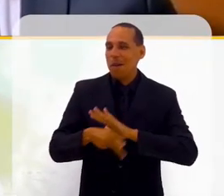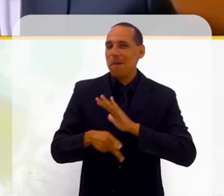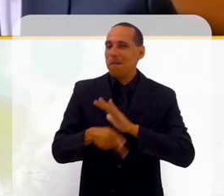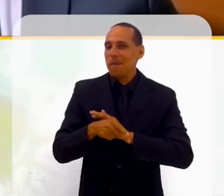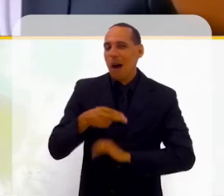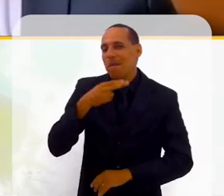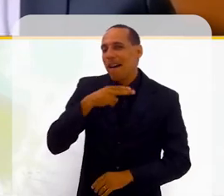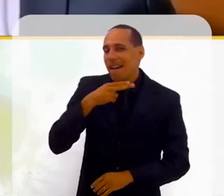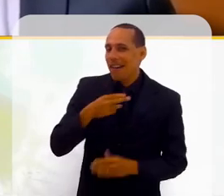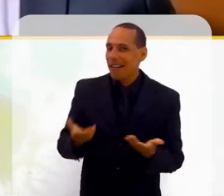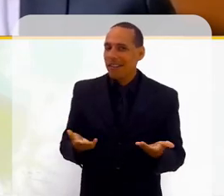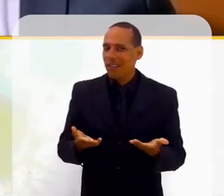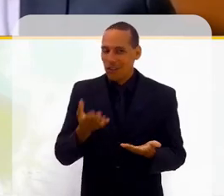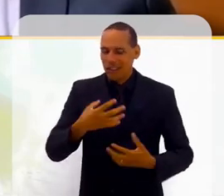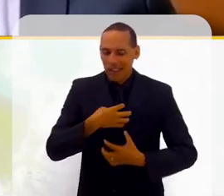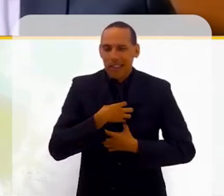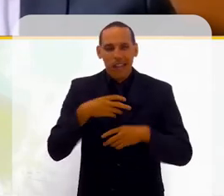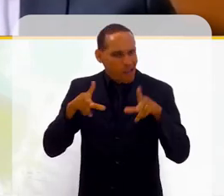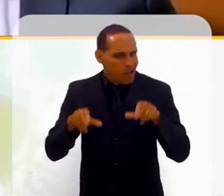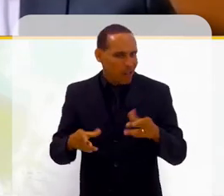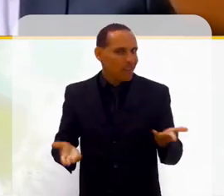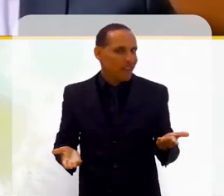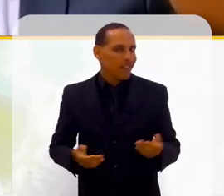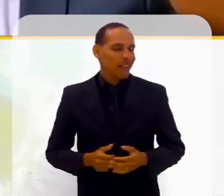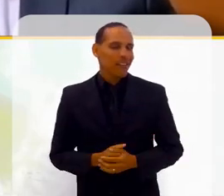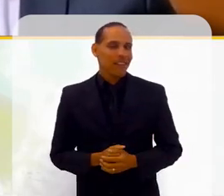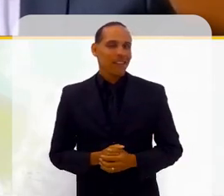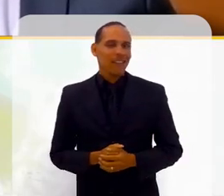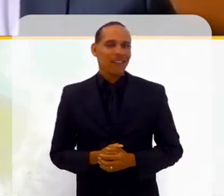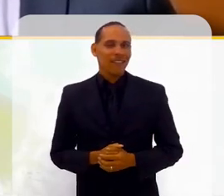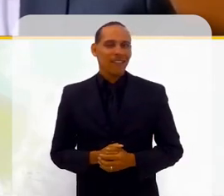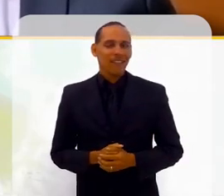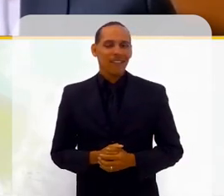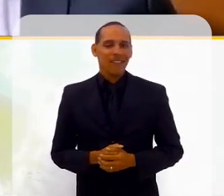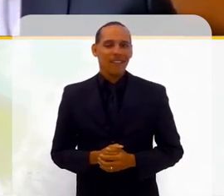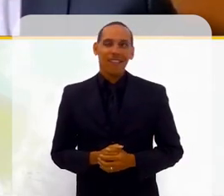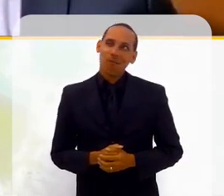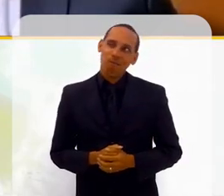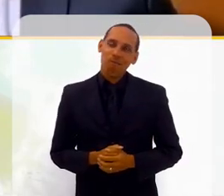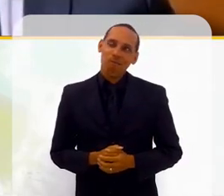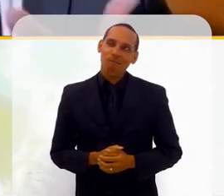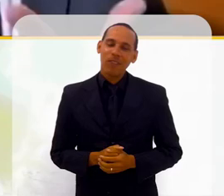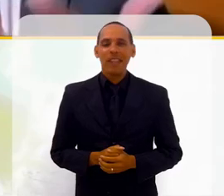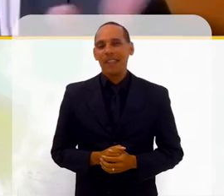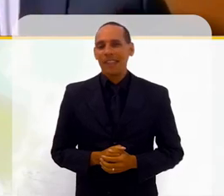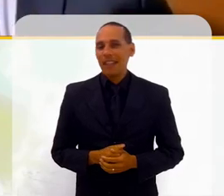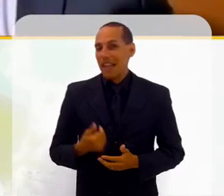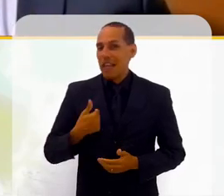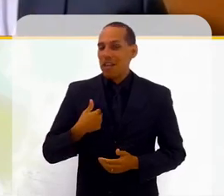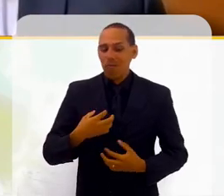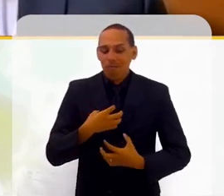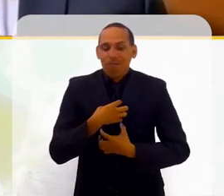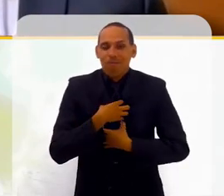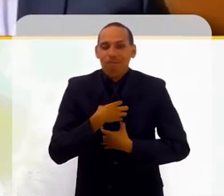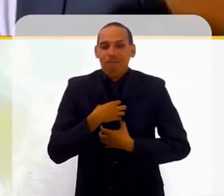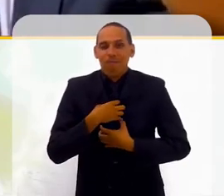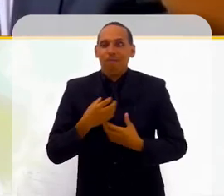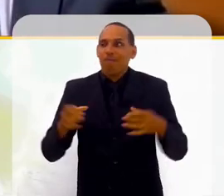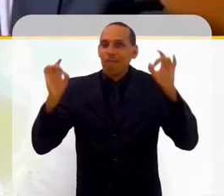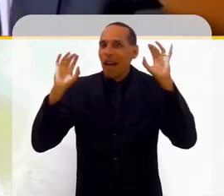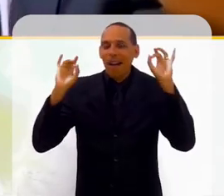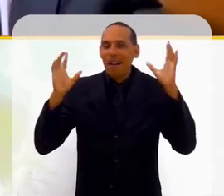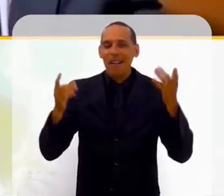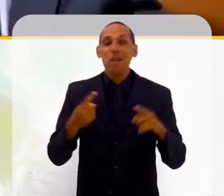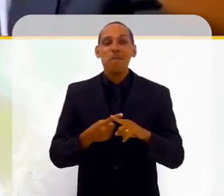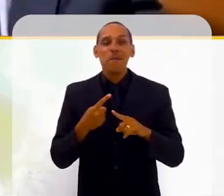netos. Você sentiu essa diferença? Bem, eu considero-me privilegiado, porque eu morei tanto